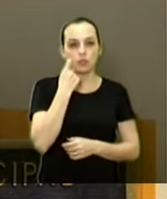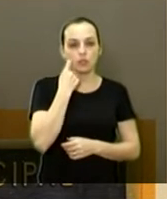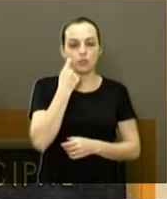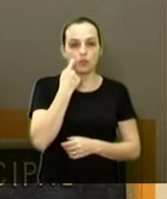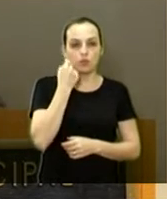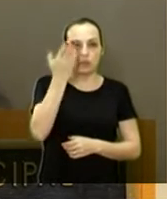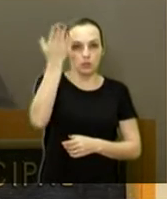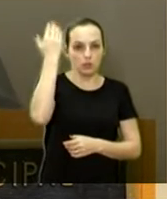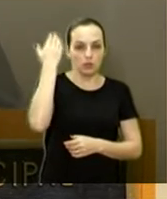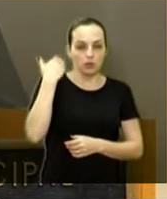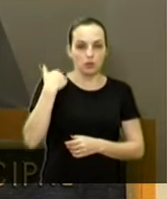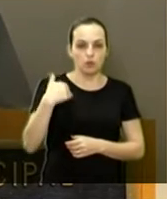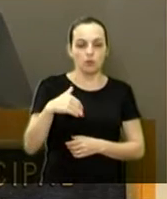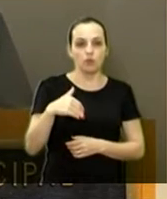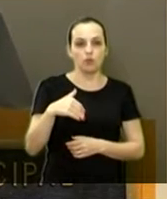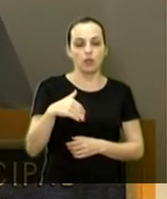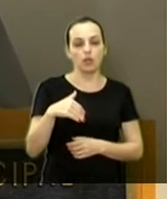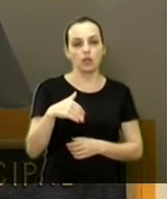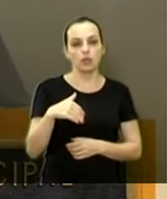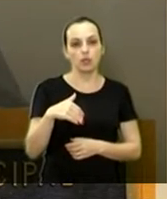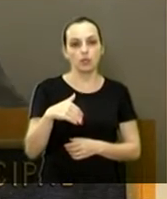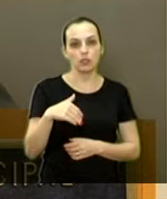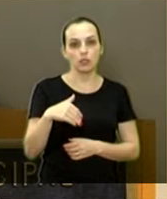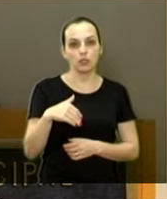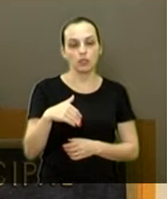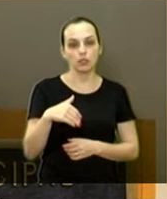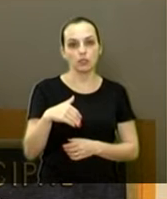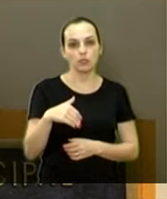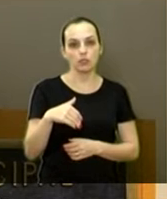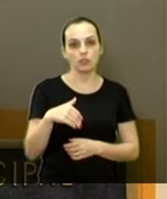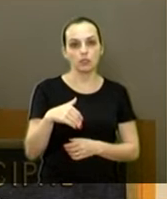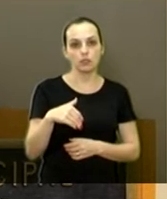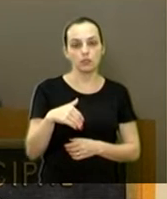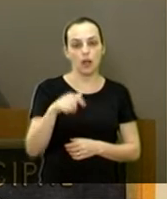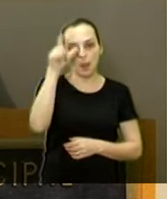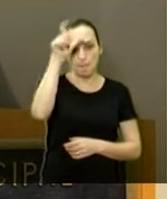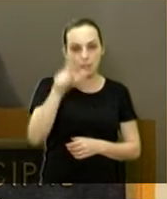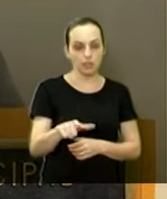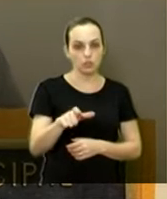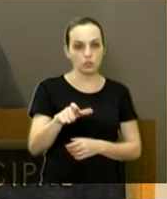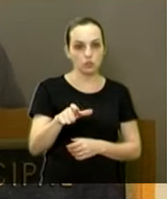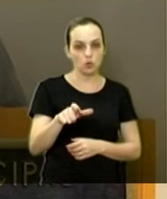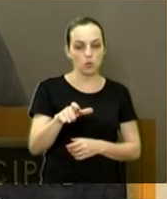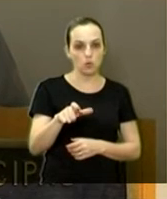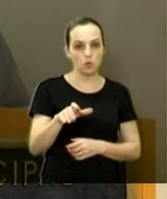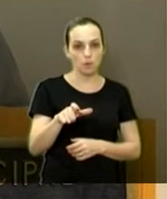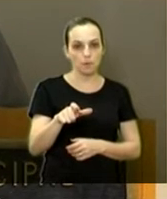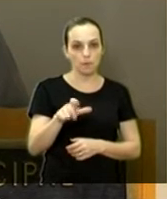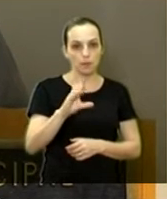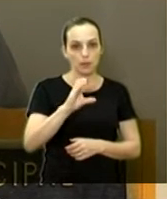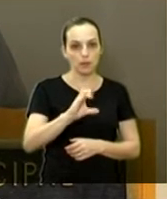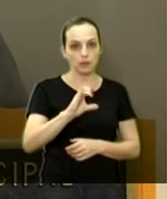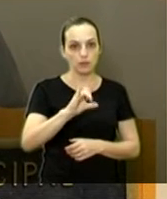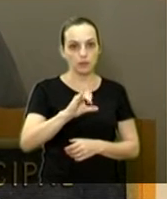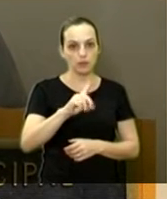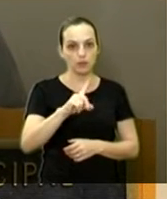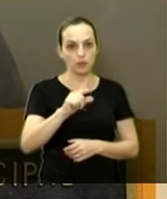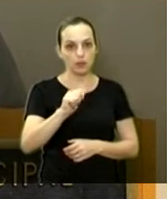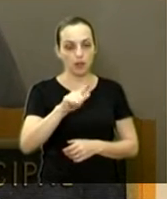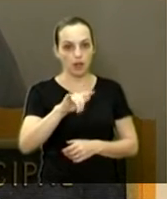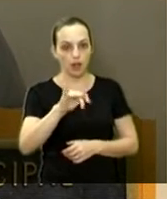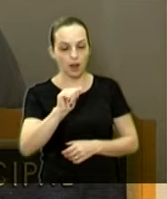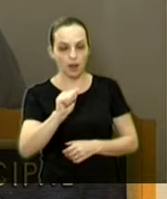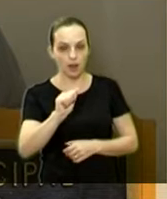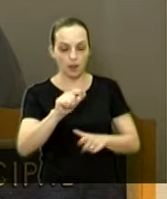dei um título de cidadã araquarense, a professora Cidália Varelo Lopes, uma pessoa merecedora,